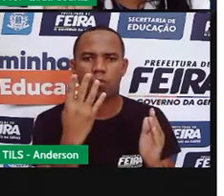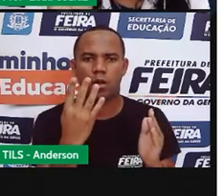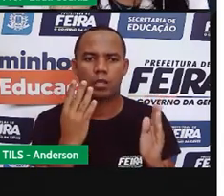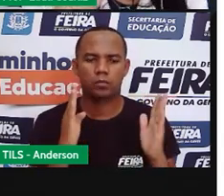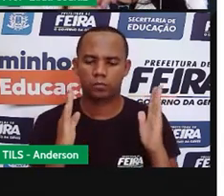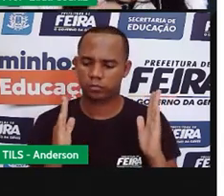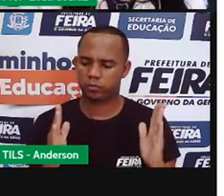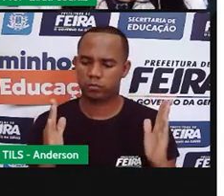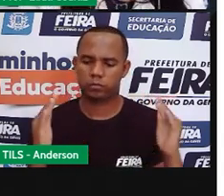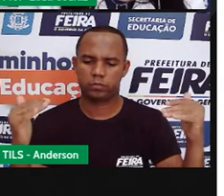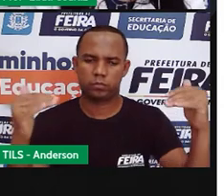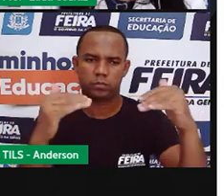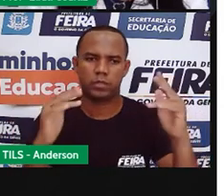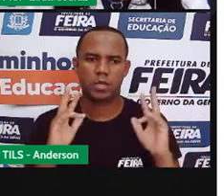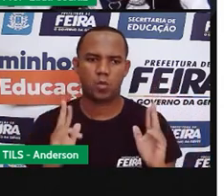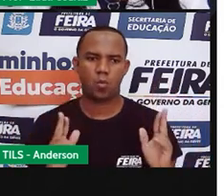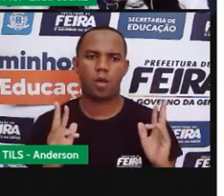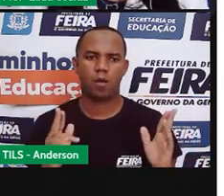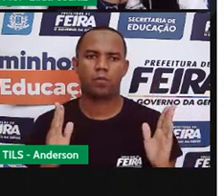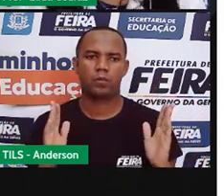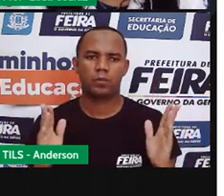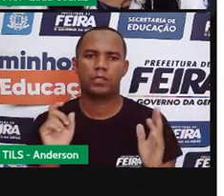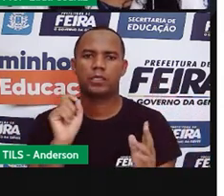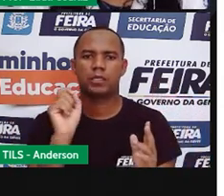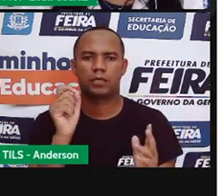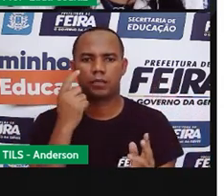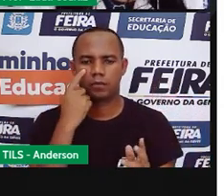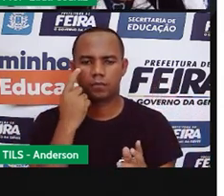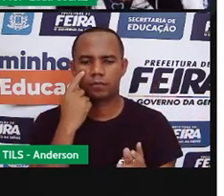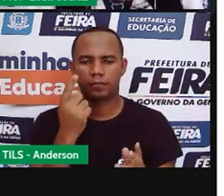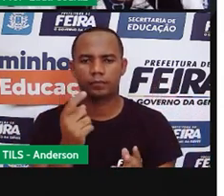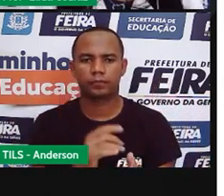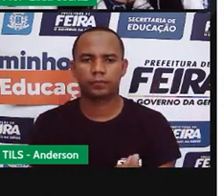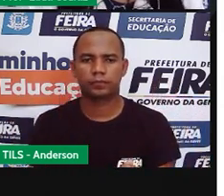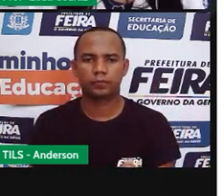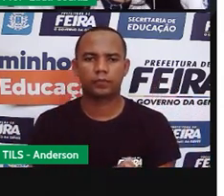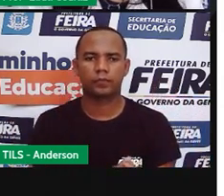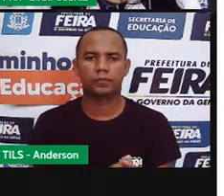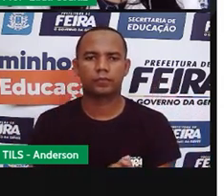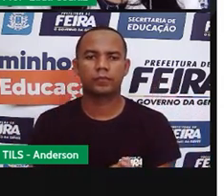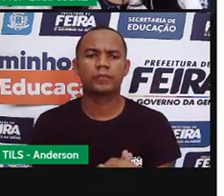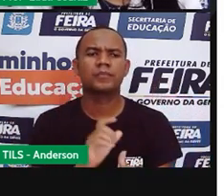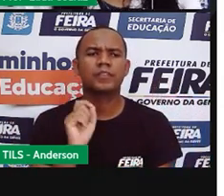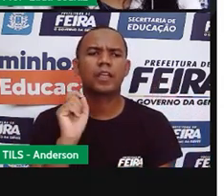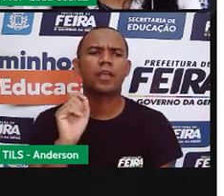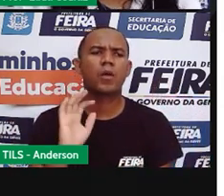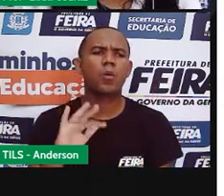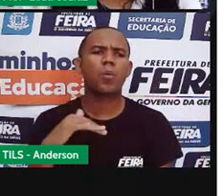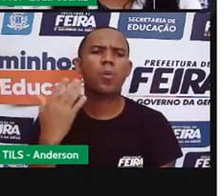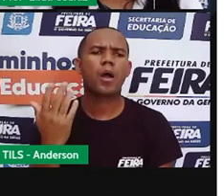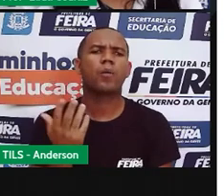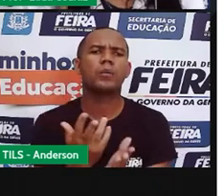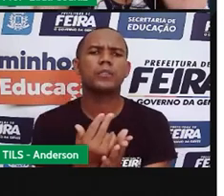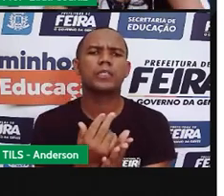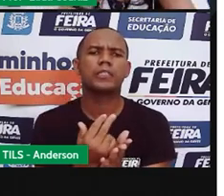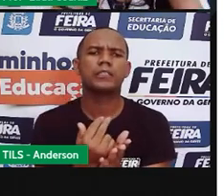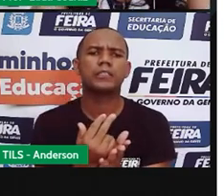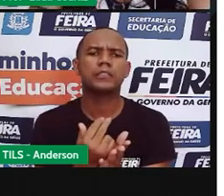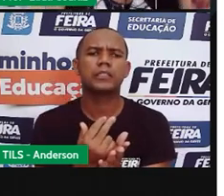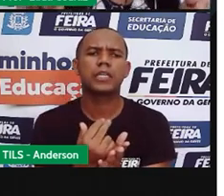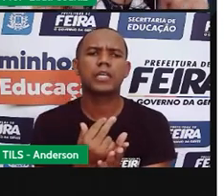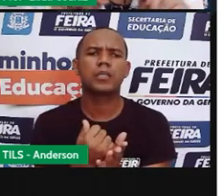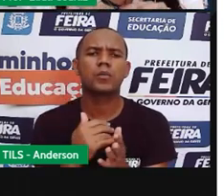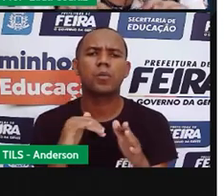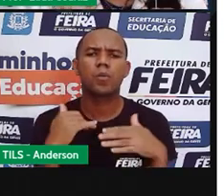lados são iguais quem sou eu? qual é a figura geométrica plana que